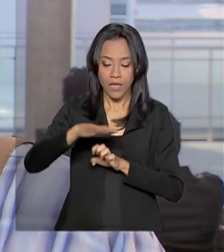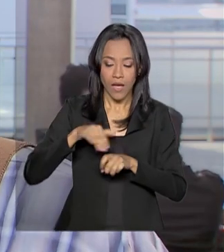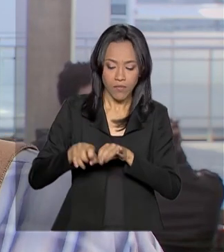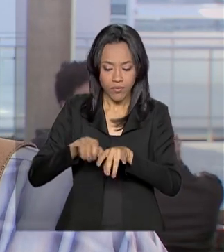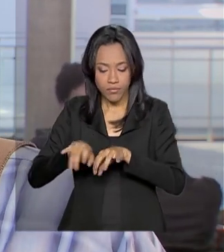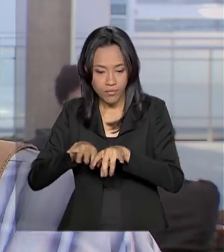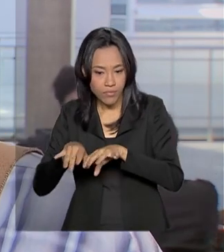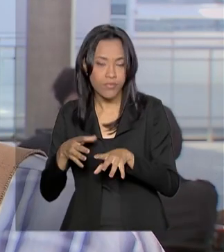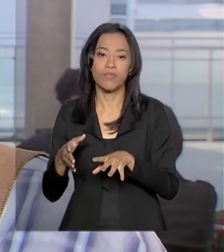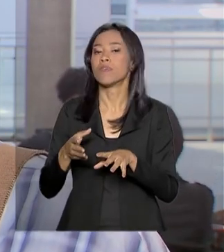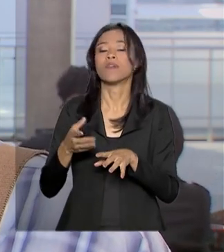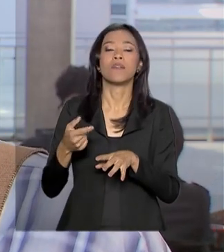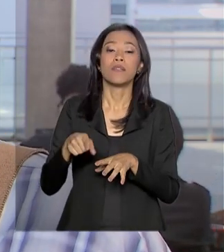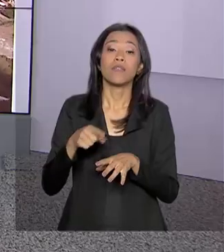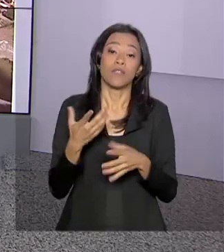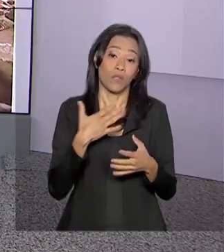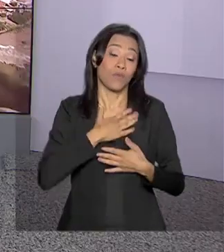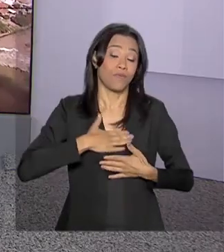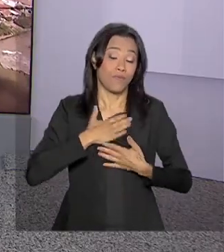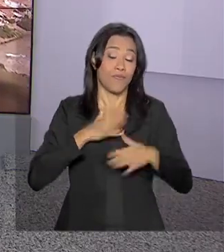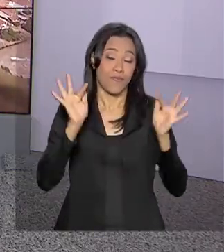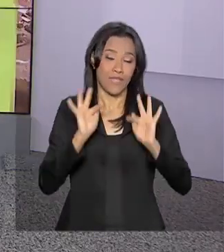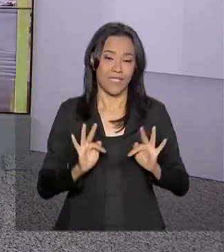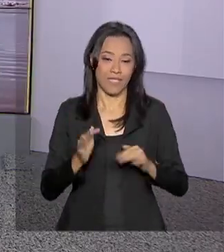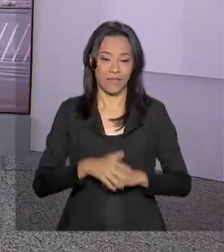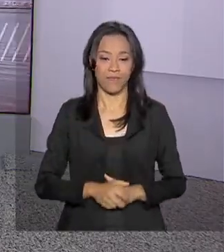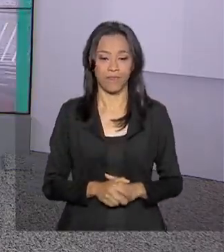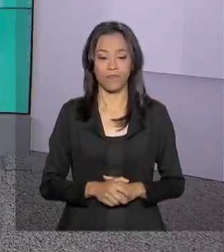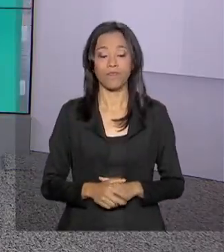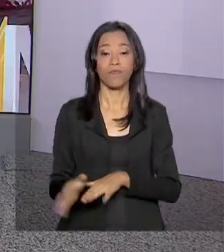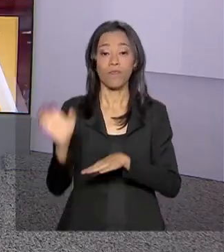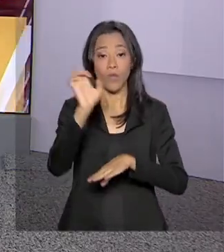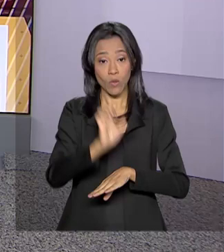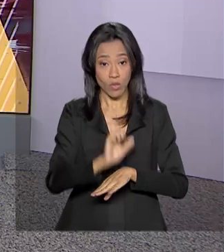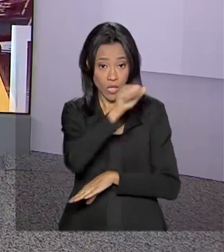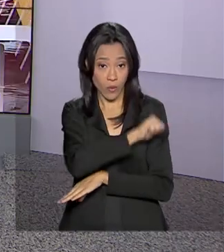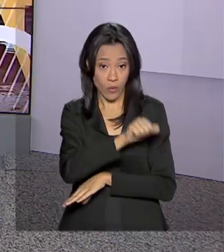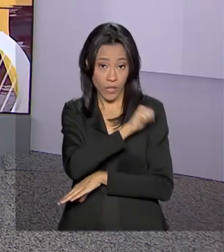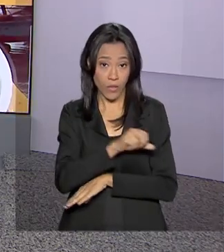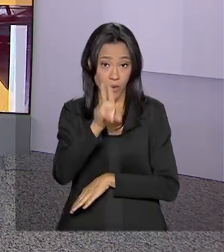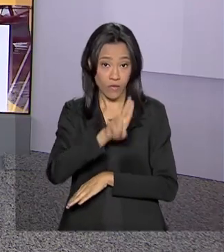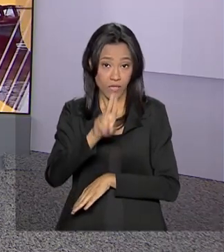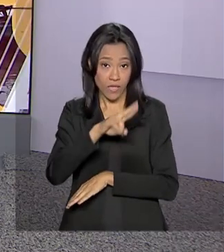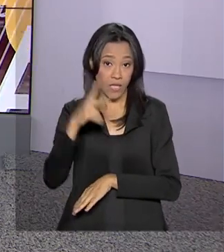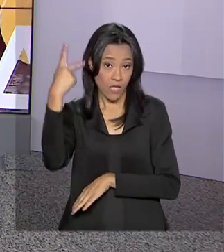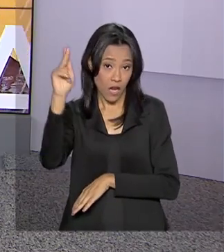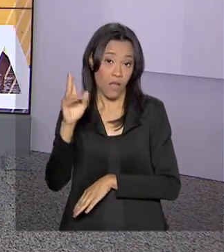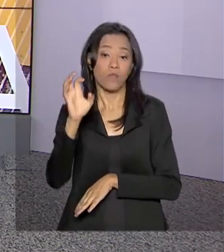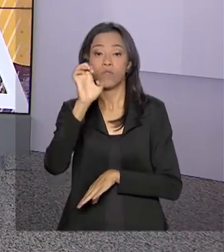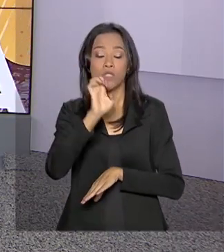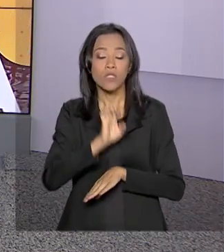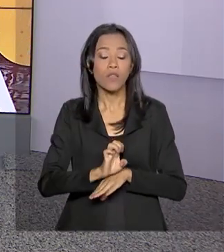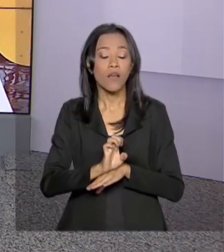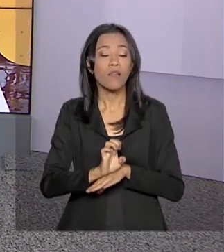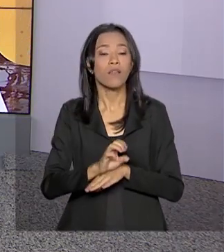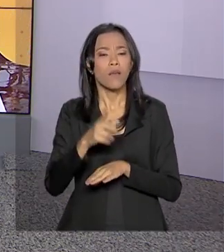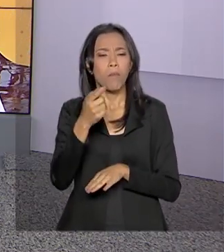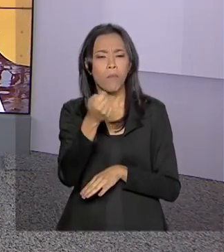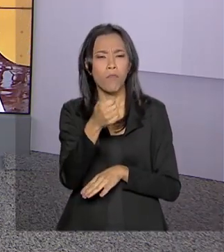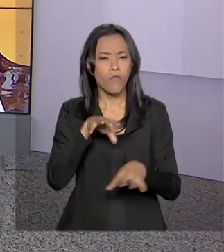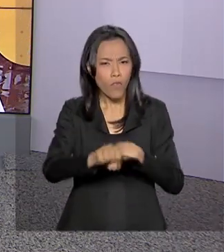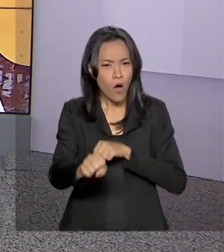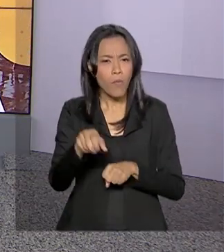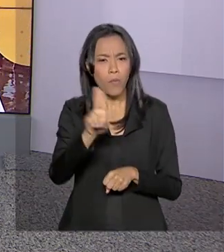faço publicidade, né? Então eu estou bem feliz. No Rio de Janeiro, a Universidade Estadual forma profissionais que ainda são pouco conhecidos.